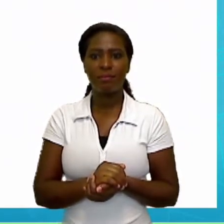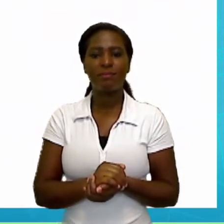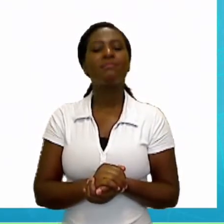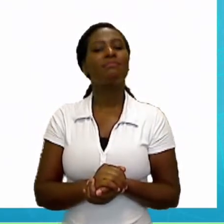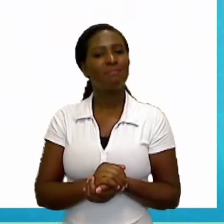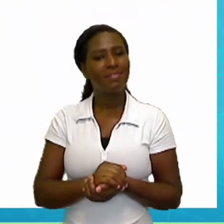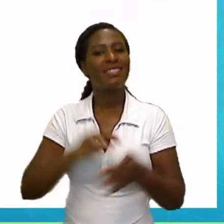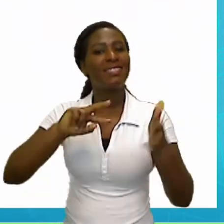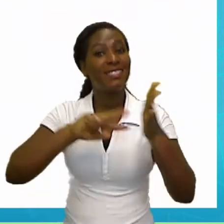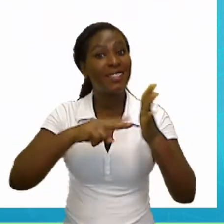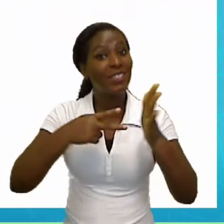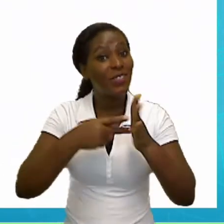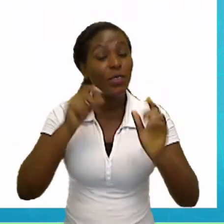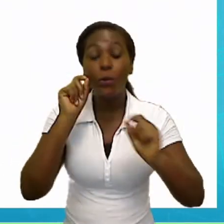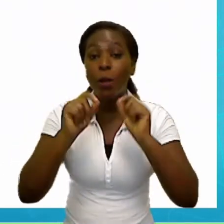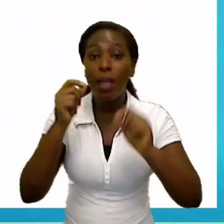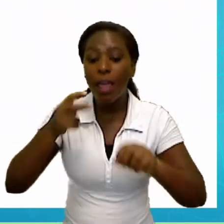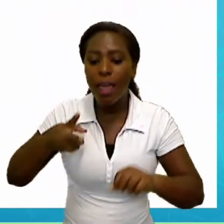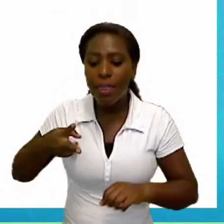tesoura.